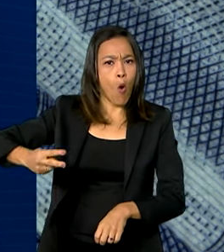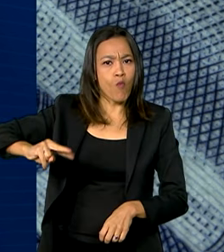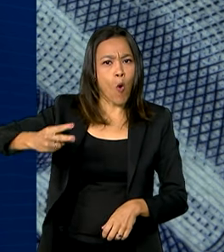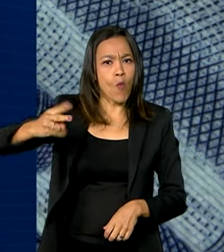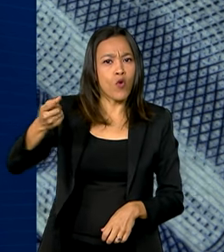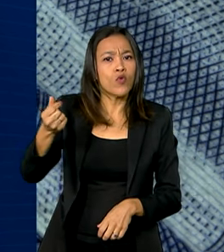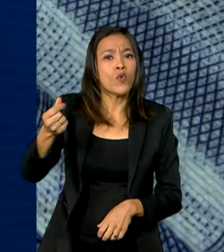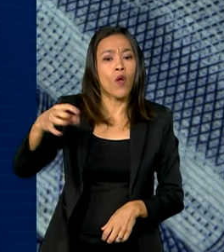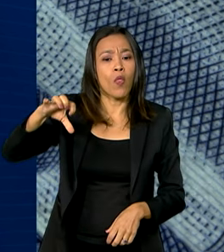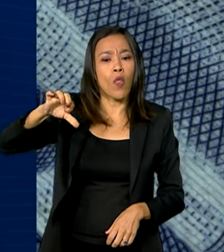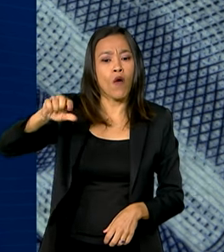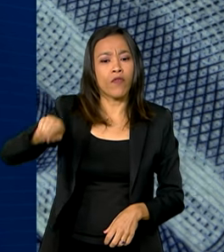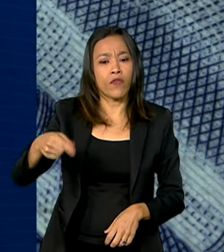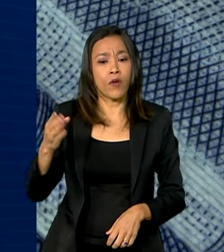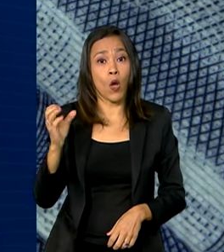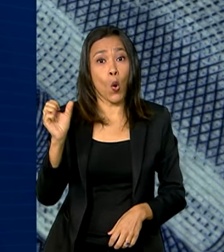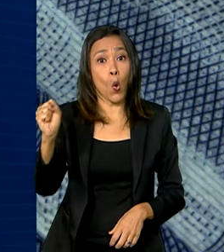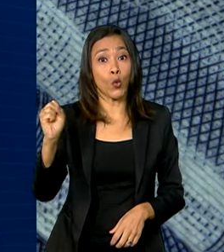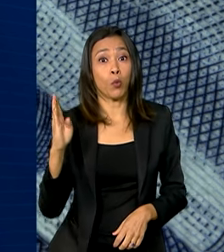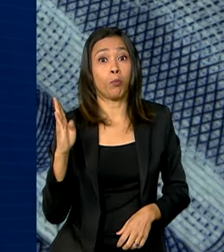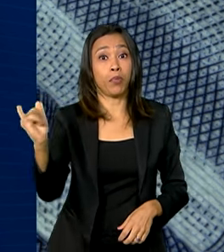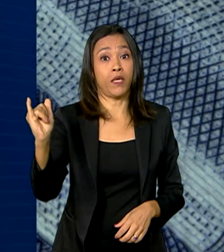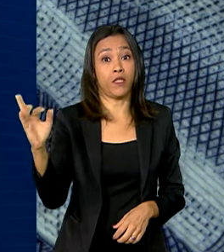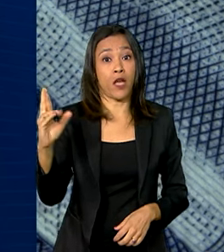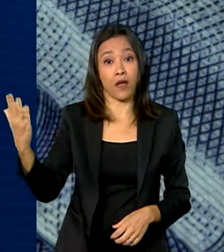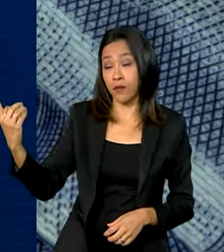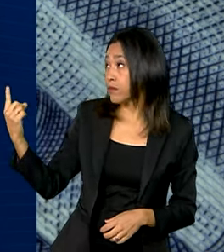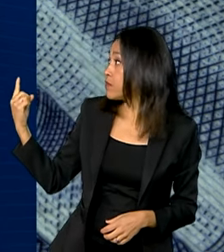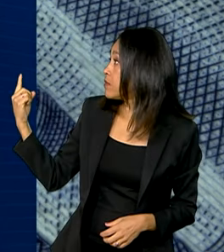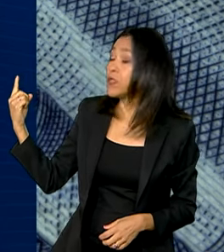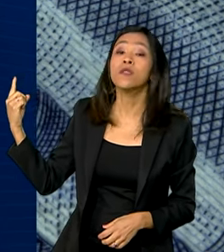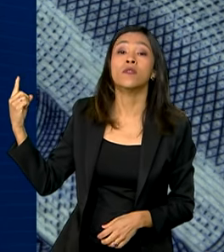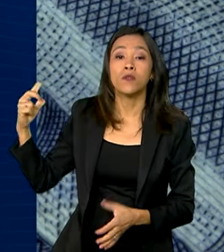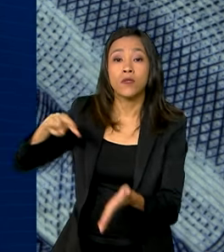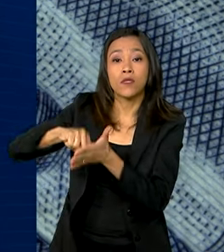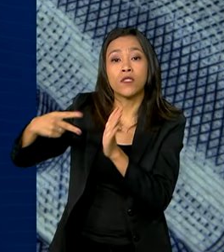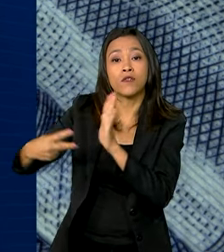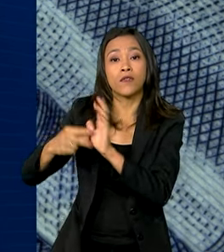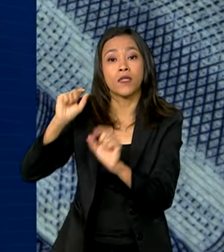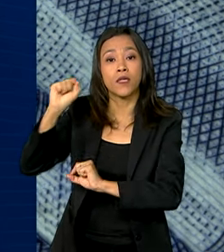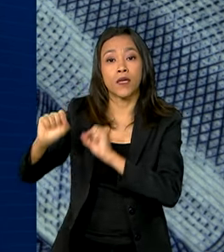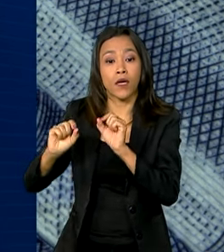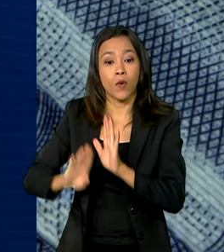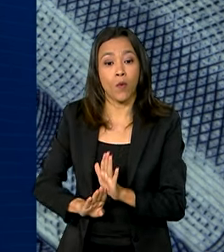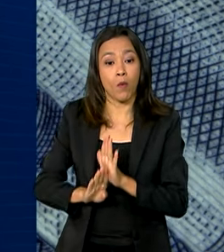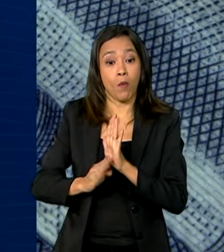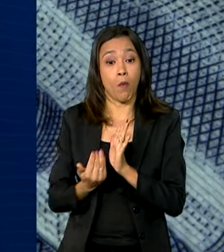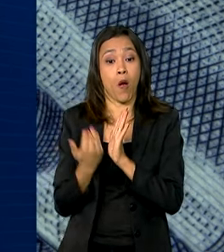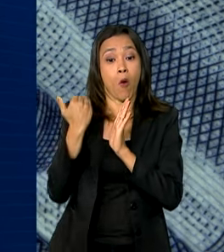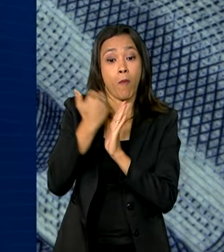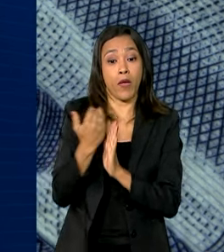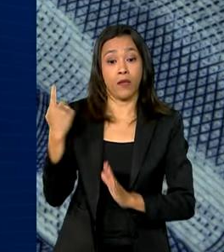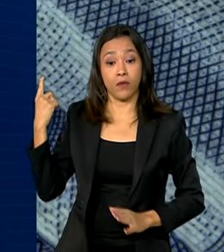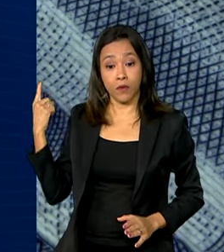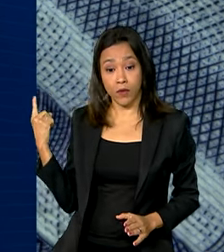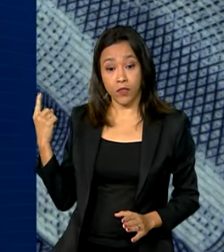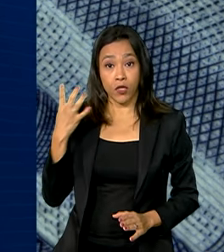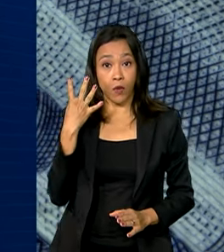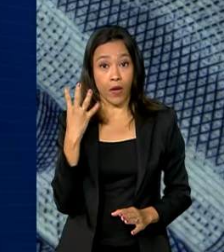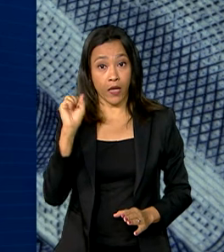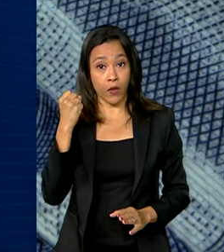R$ 9,8 bilhões, que representa um crescimento de 48,5%